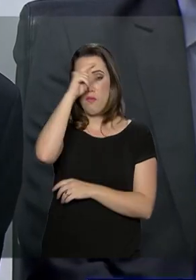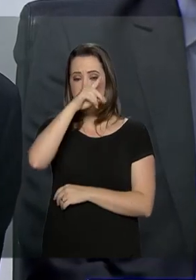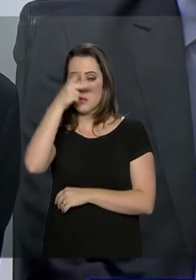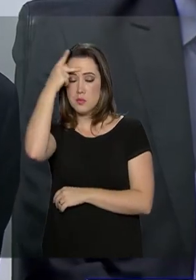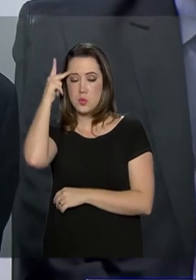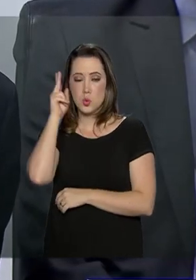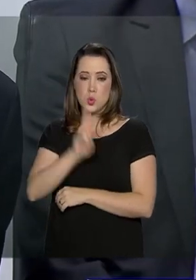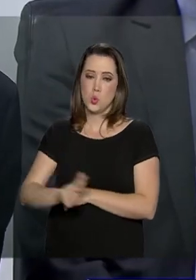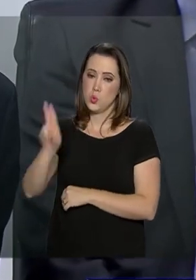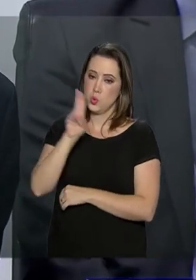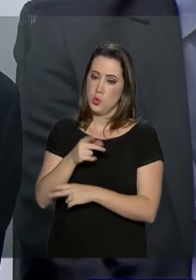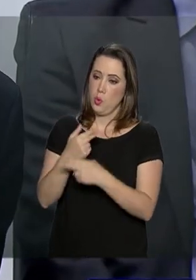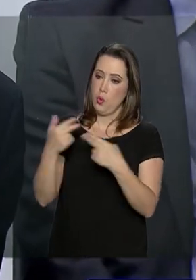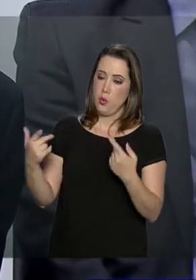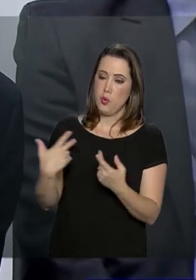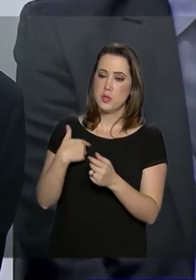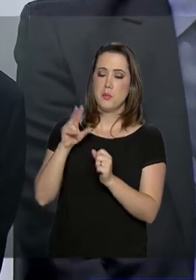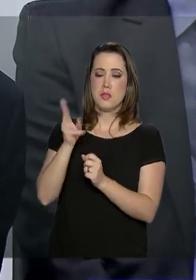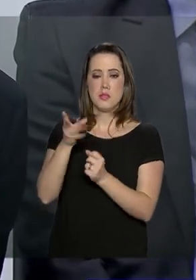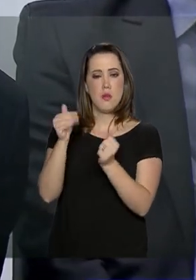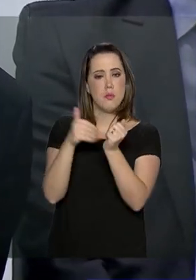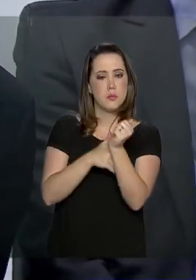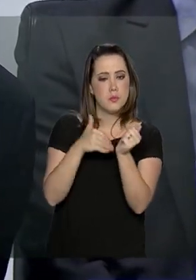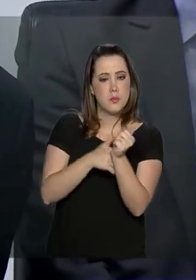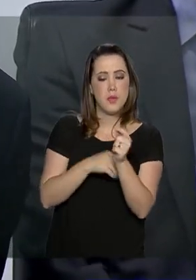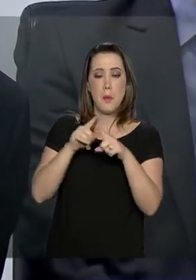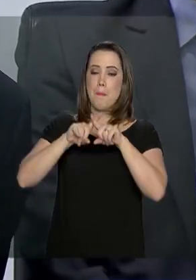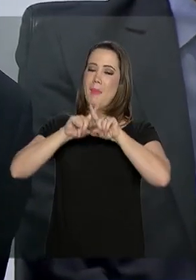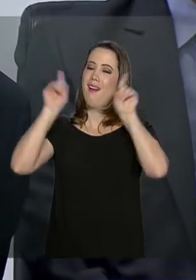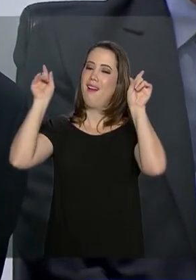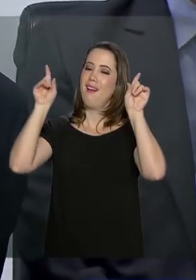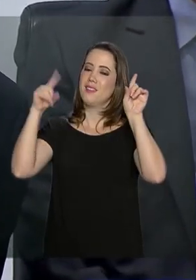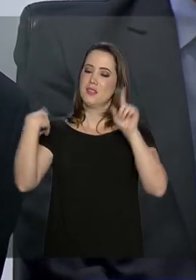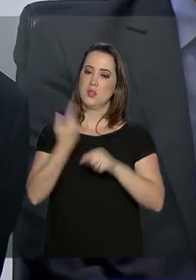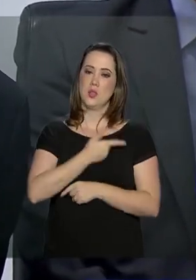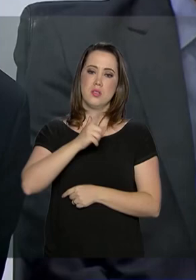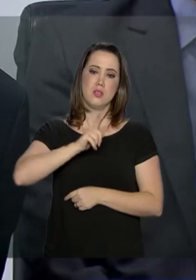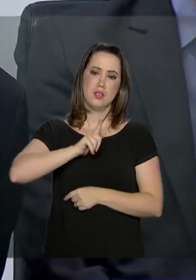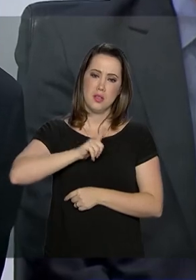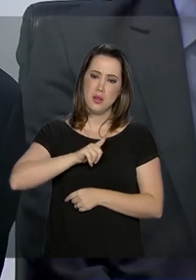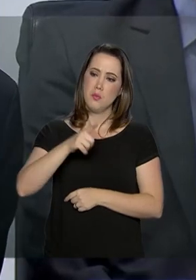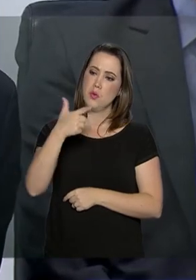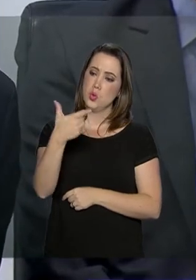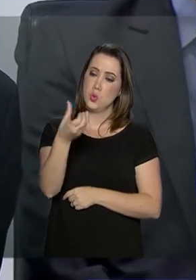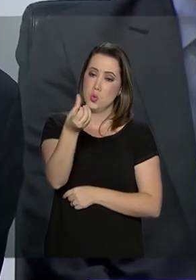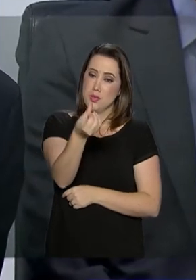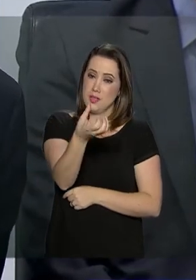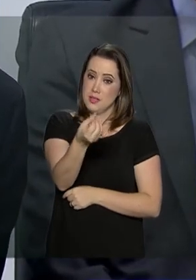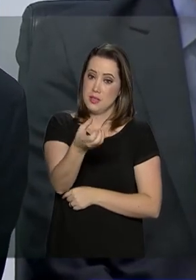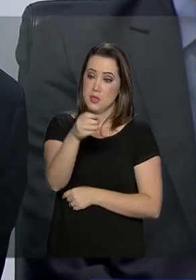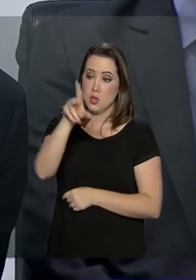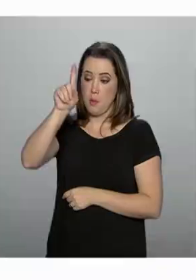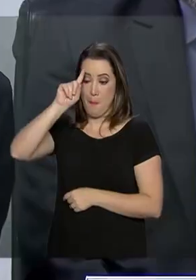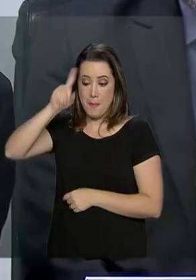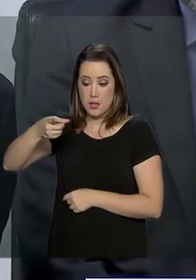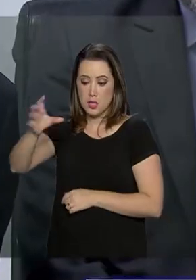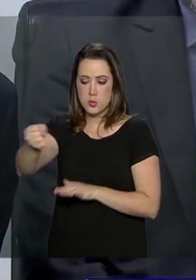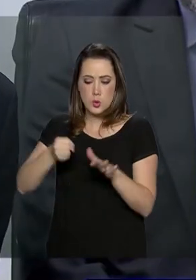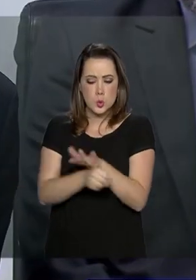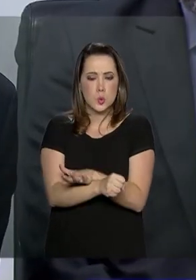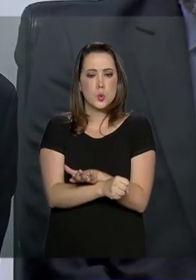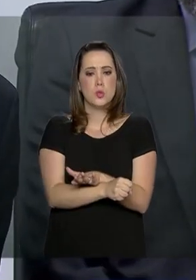pessoas utilizam mecanismos para garantir o anonimato, mas o fato de nós termos 266 buscas e apreensões